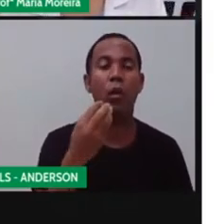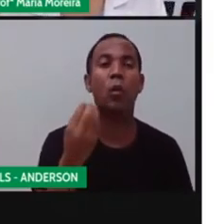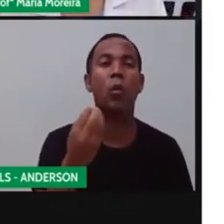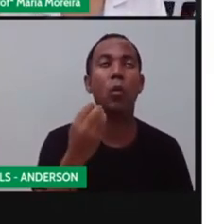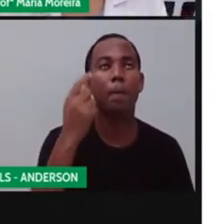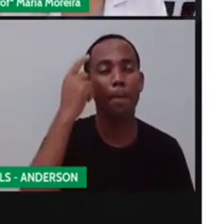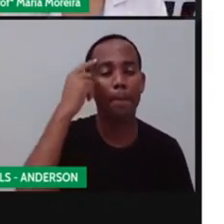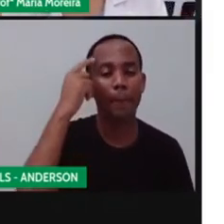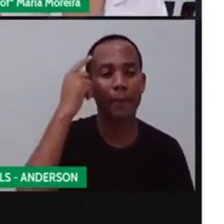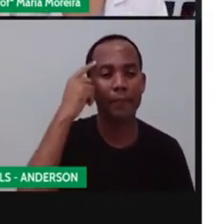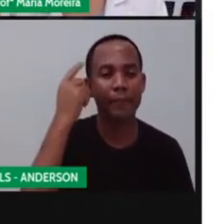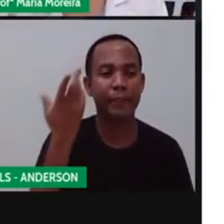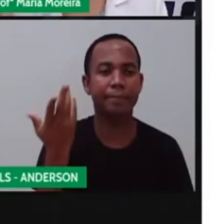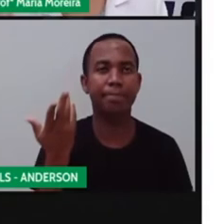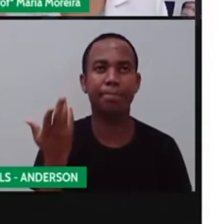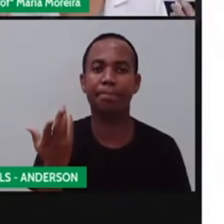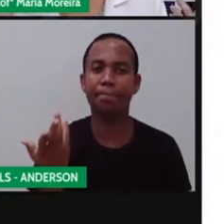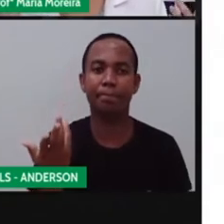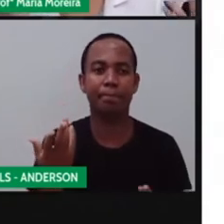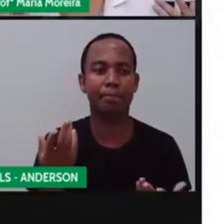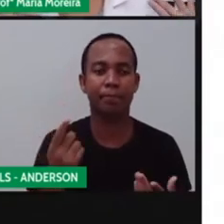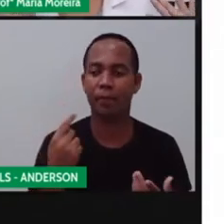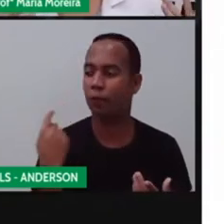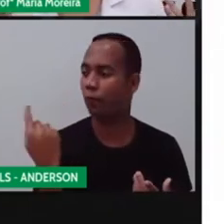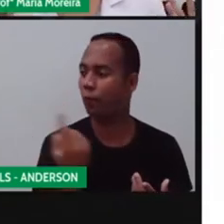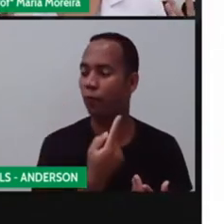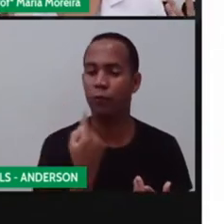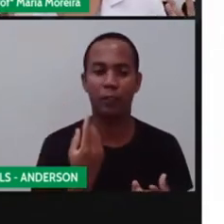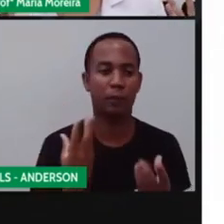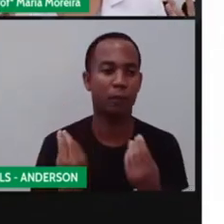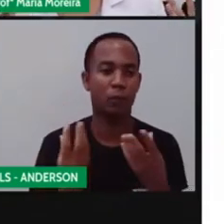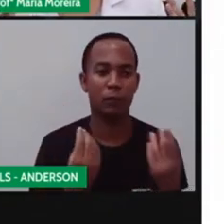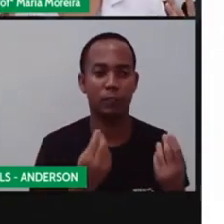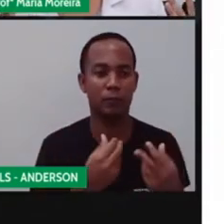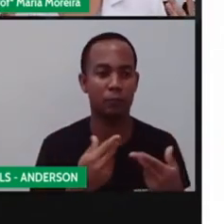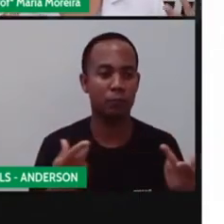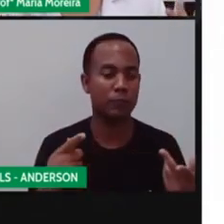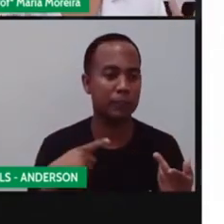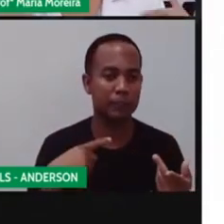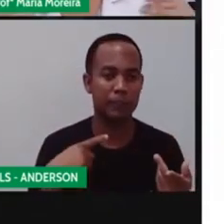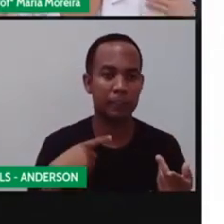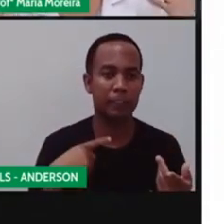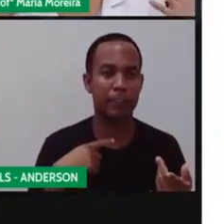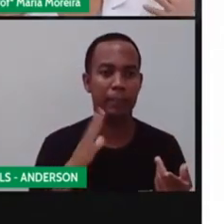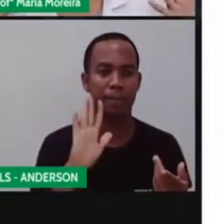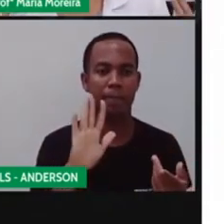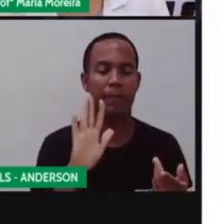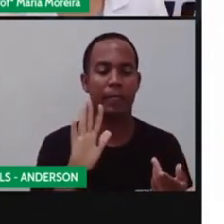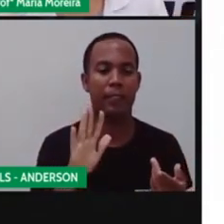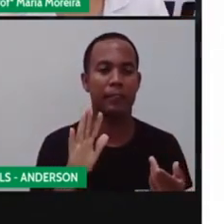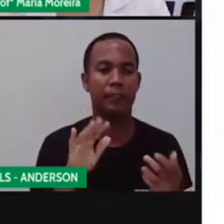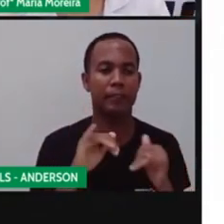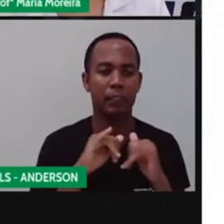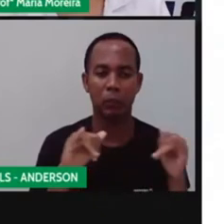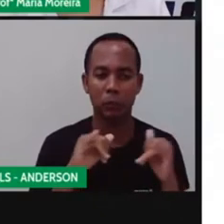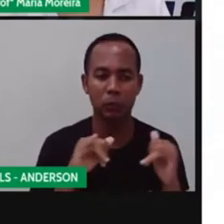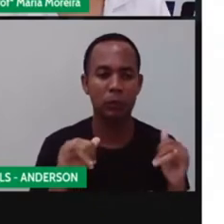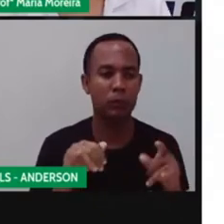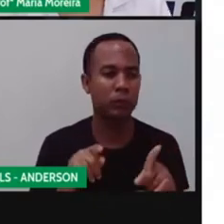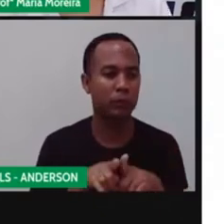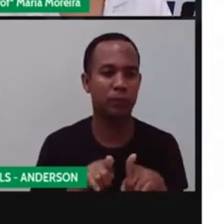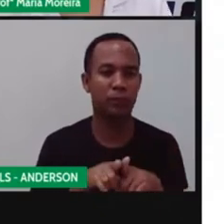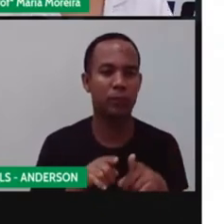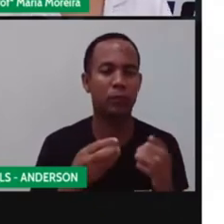o seguinte, olha, à nossa volta, quantas propagandas tem? Quantos textos publicitários tem?